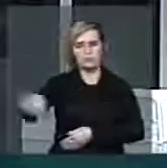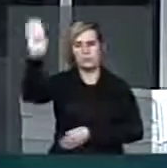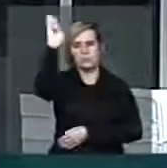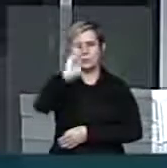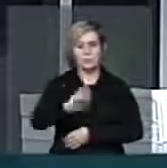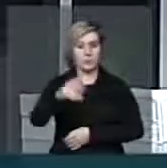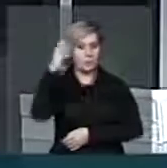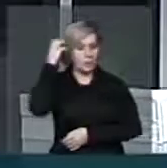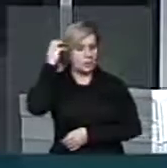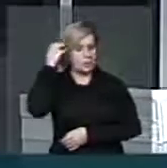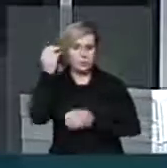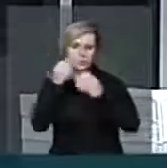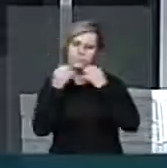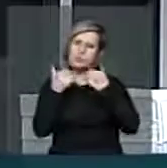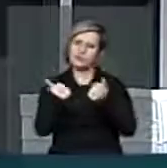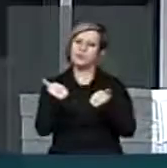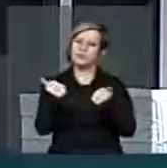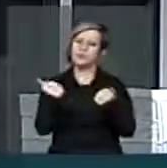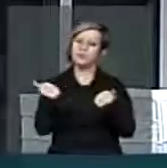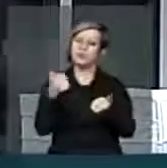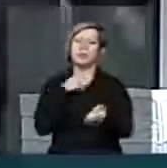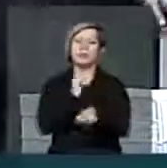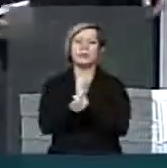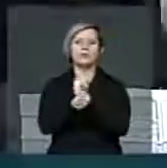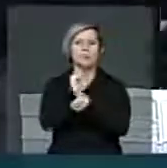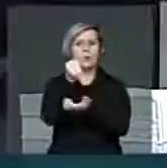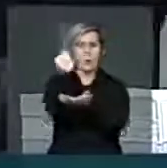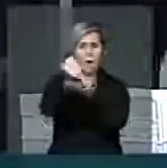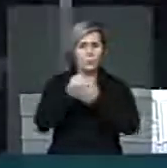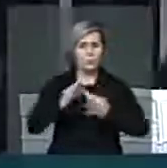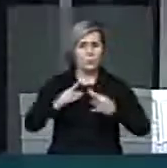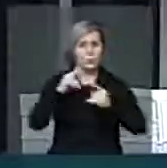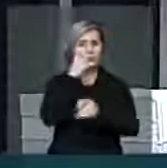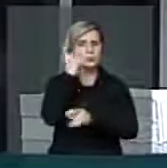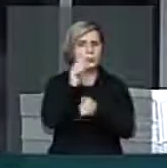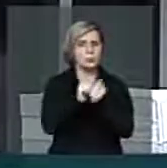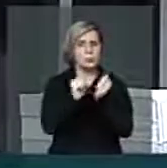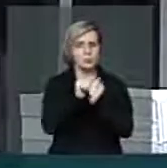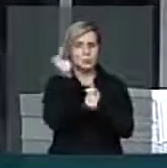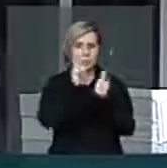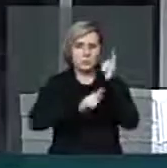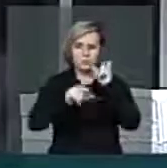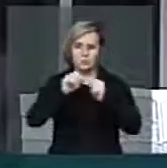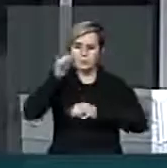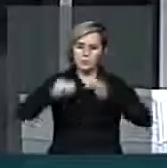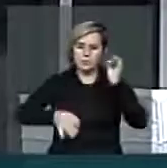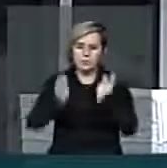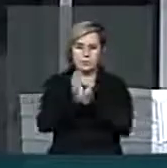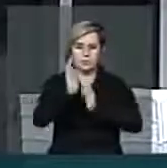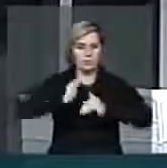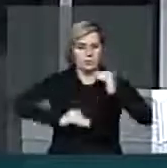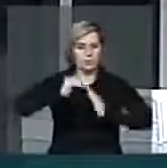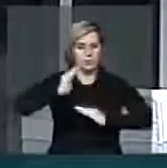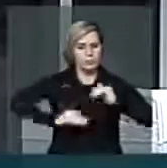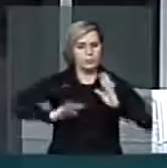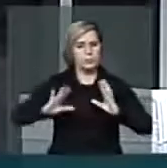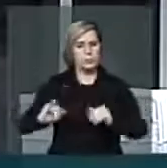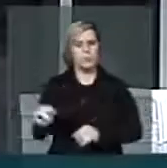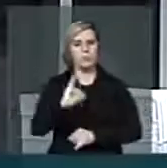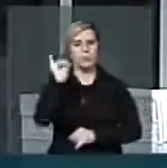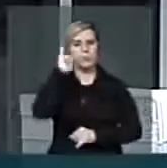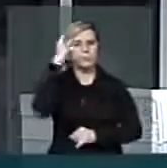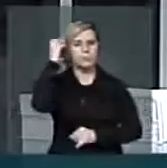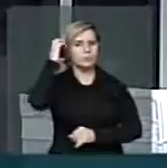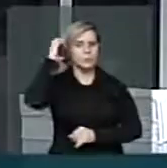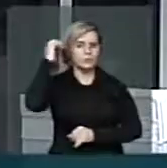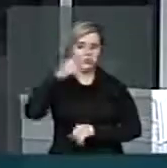sucesso. Esperamos poder contar com o apoio de outros parlamentares para que possamos fazer justiça com a categoria de profissionais tão importante do nosso